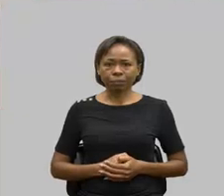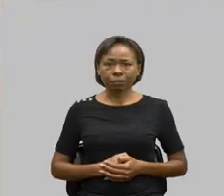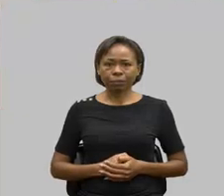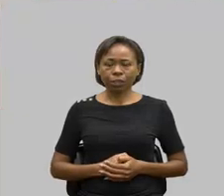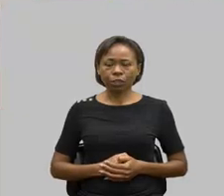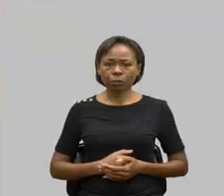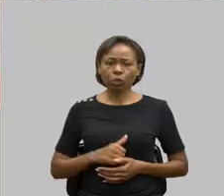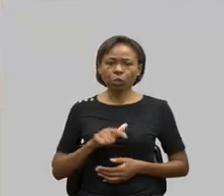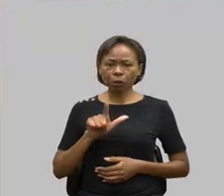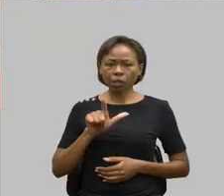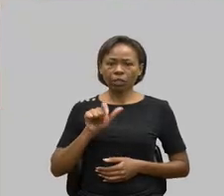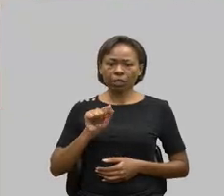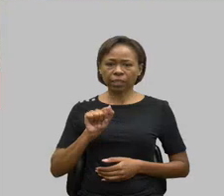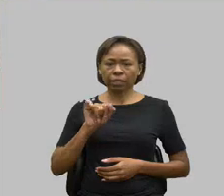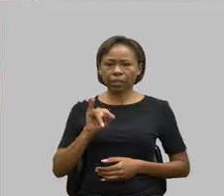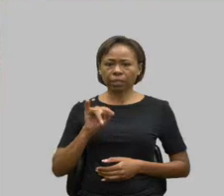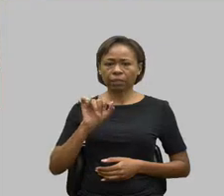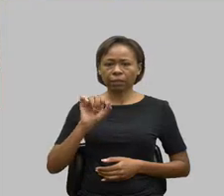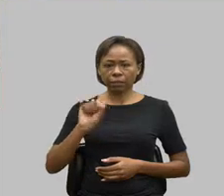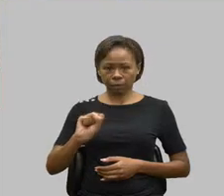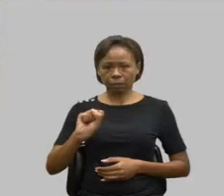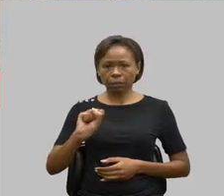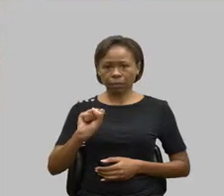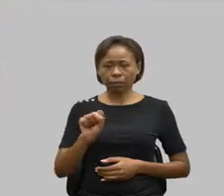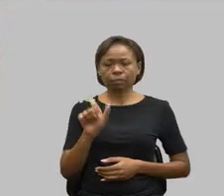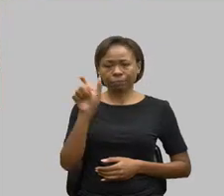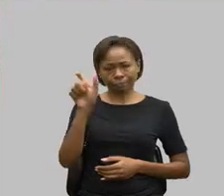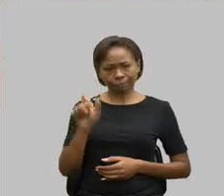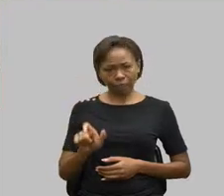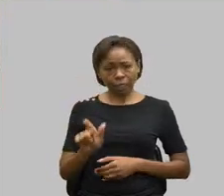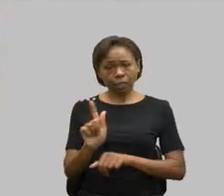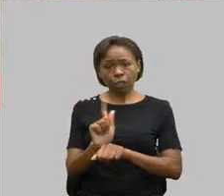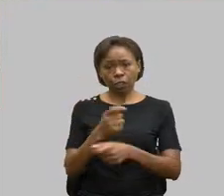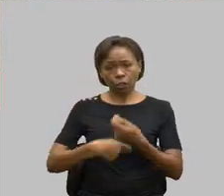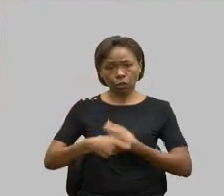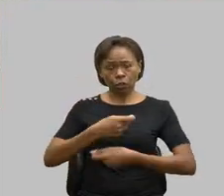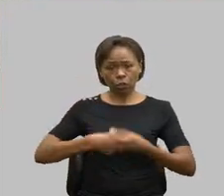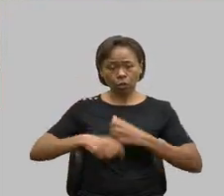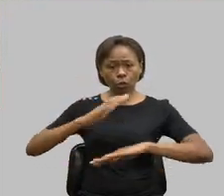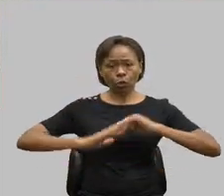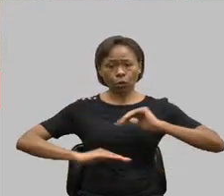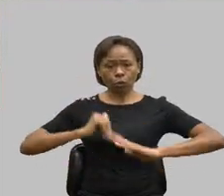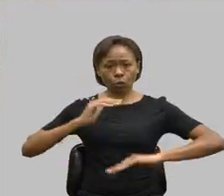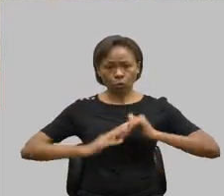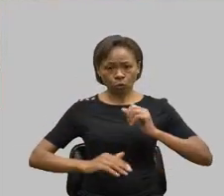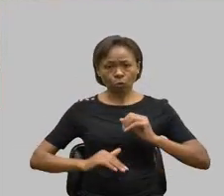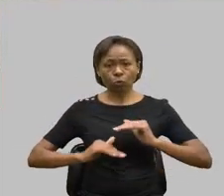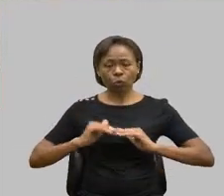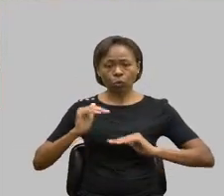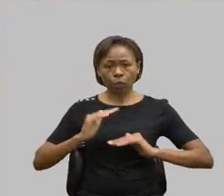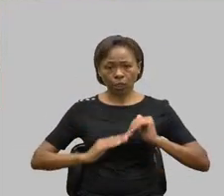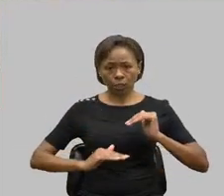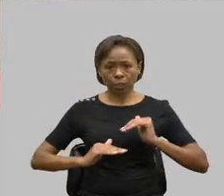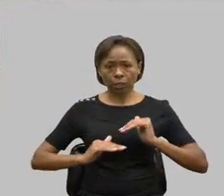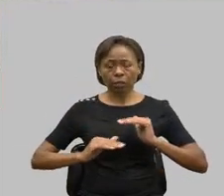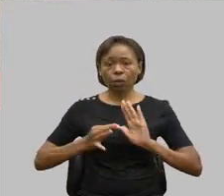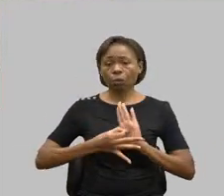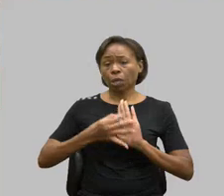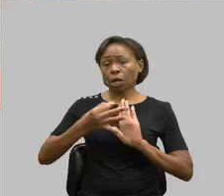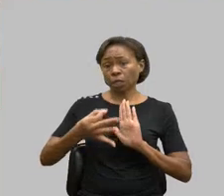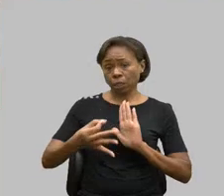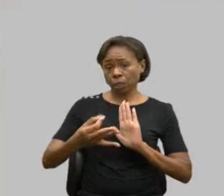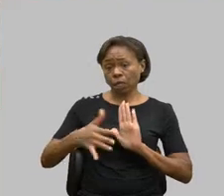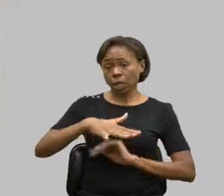Laís Terçariol Vitral, gestora, produtora e parecerista cultural,